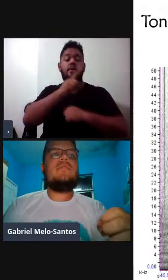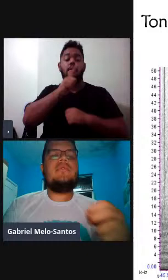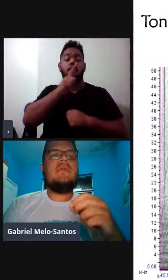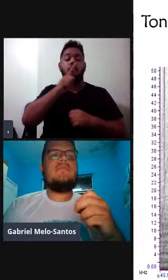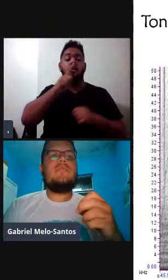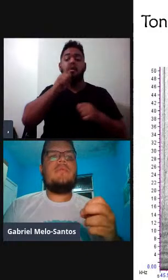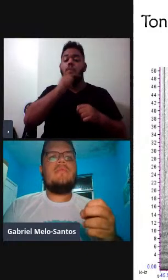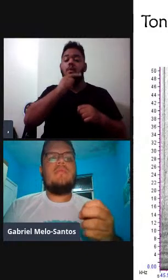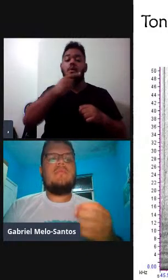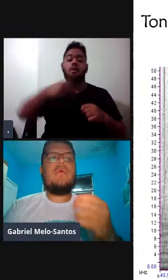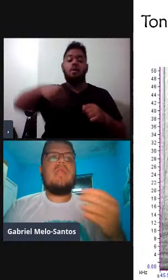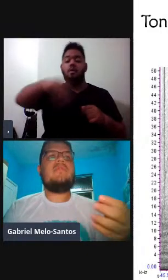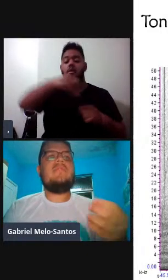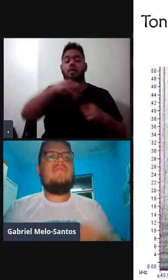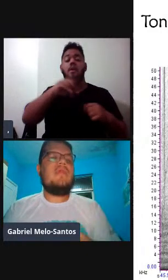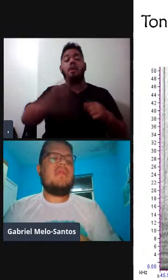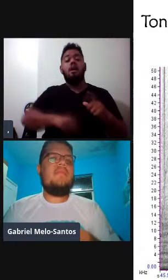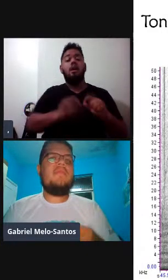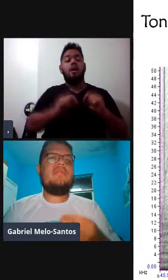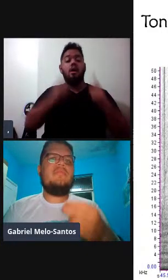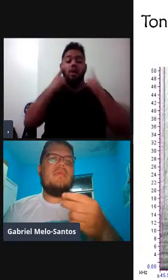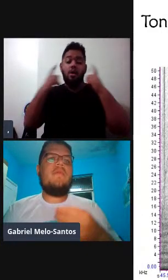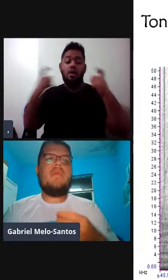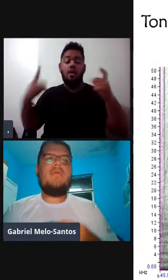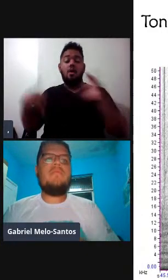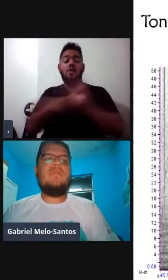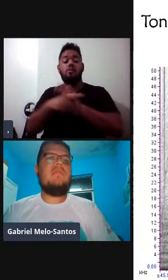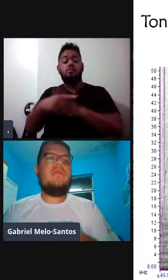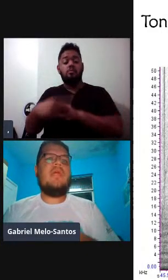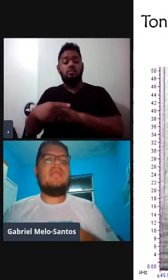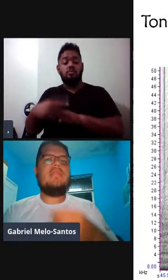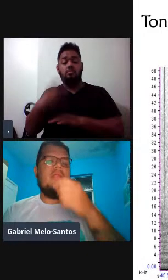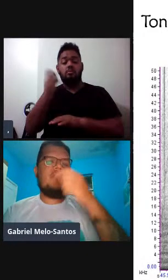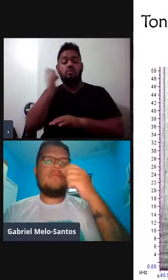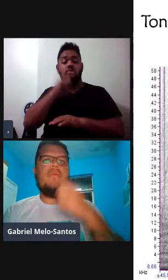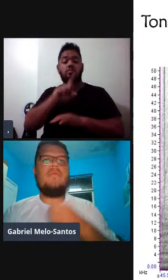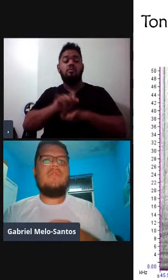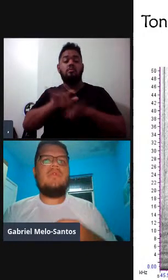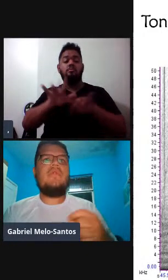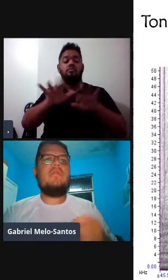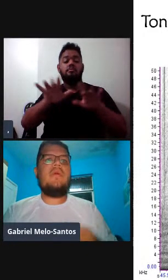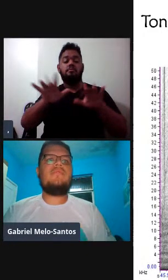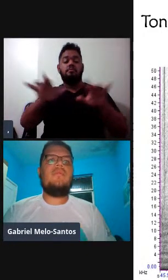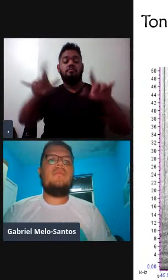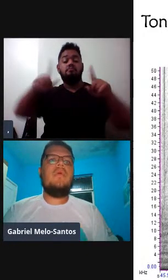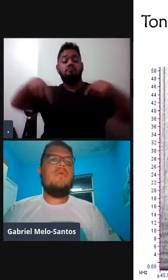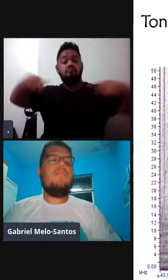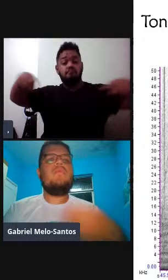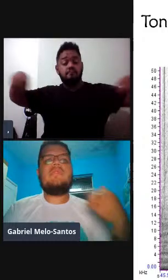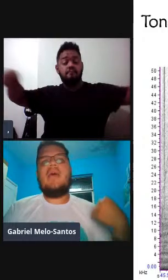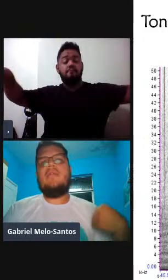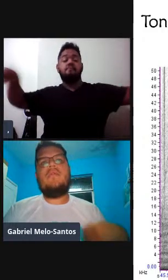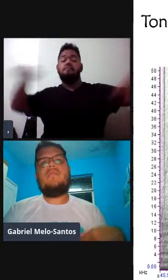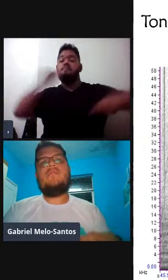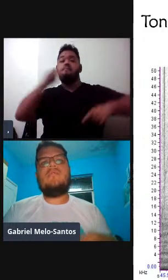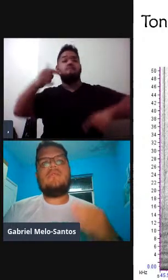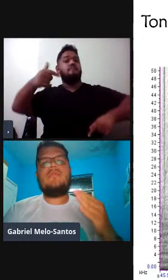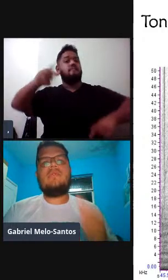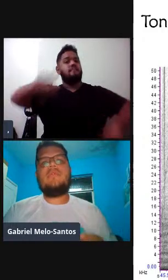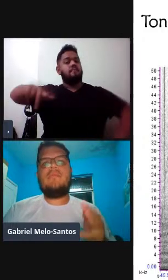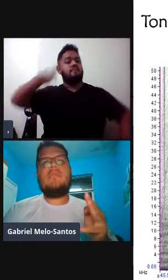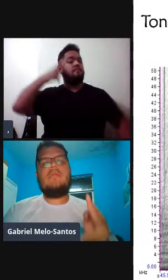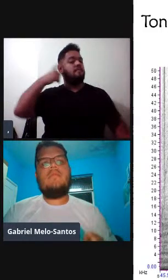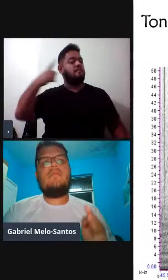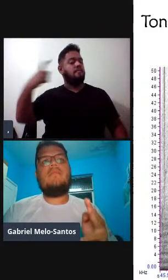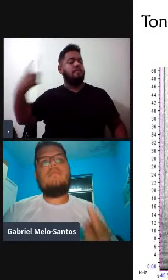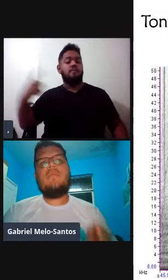Eles são sons, tonal significa que ele é produzido de uma forma contínua, né, então ele é um som contínuo, ele não é um som pulsado, como os outros